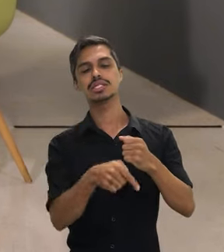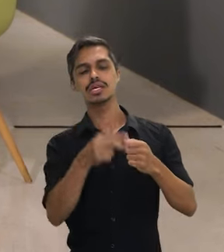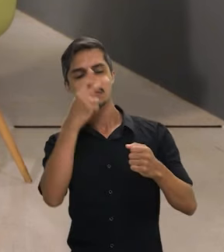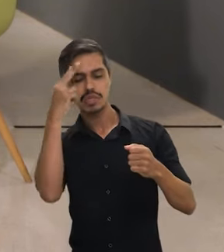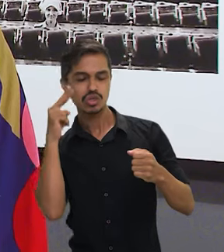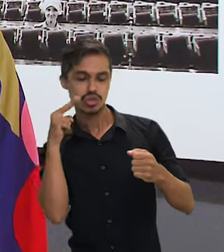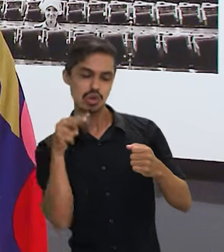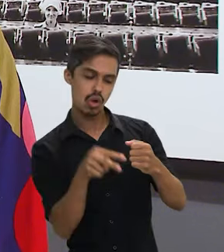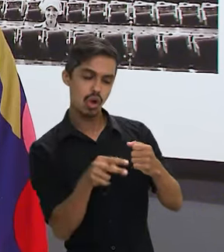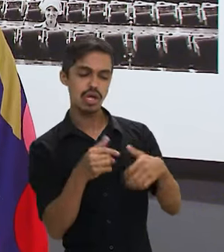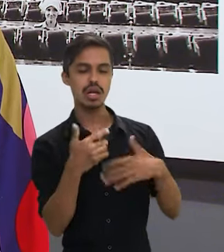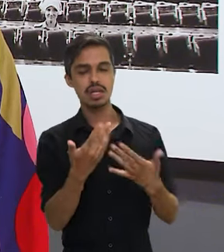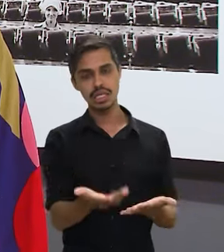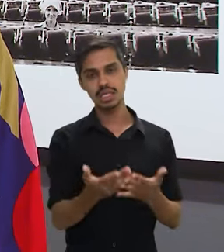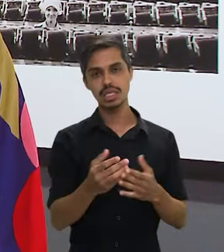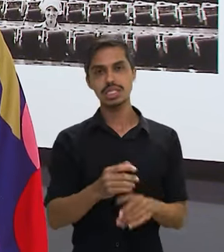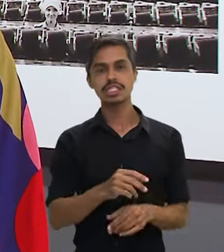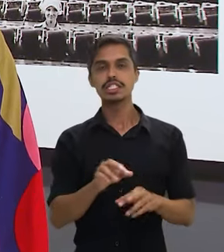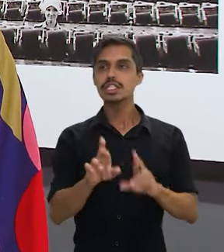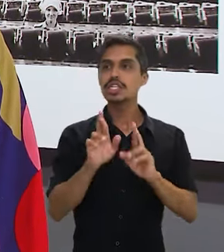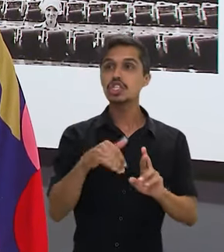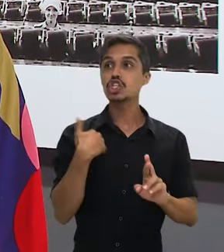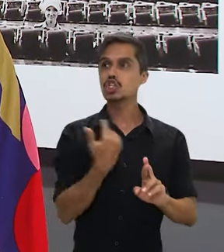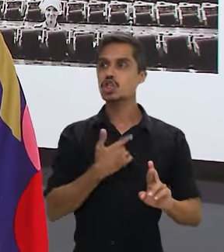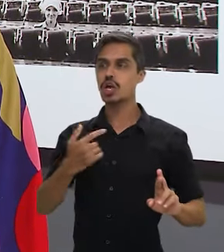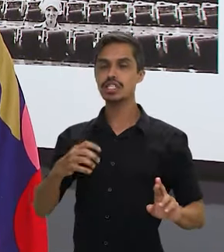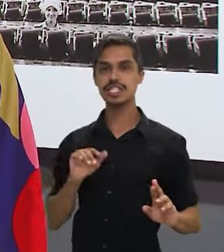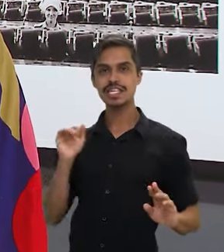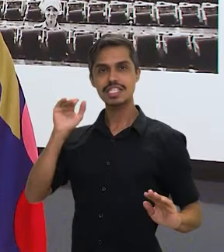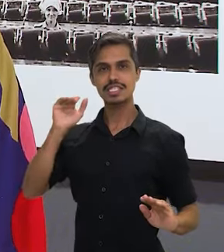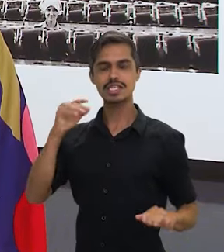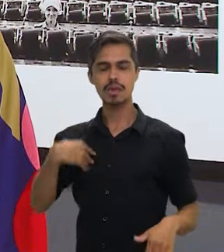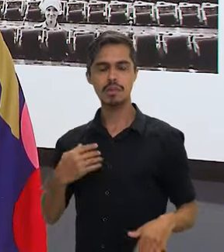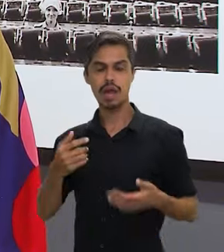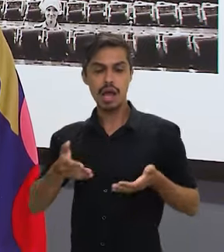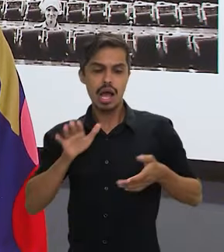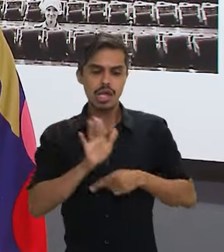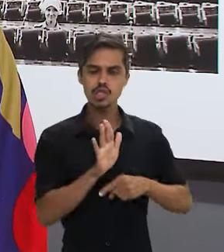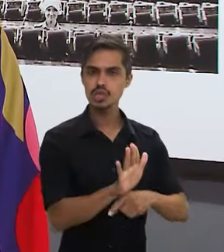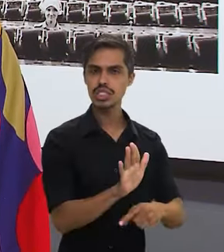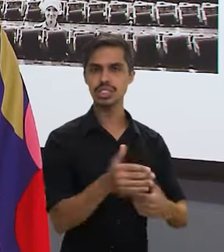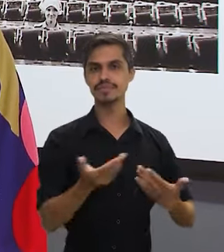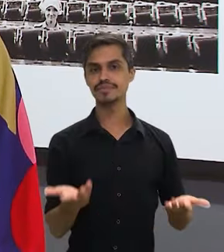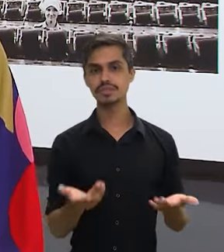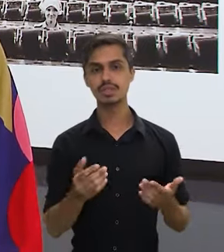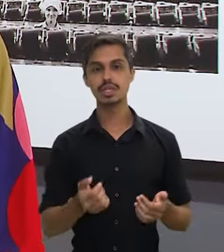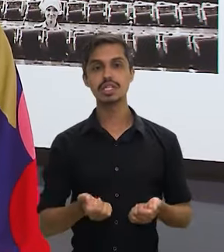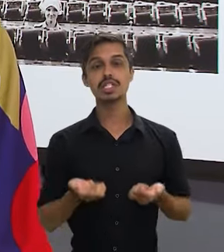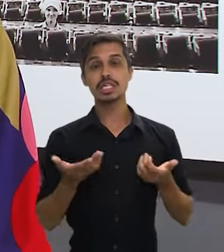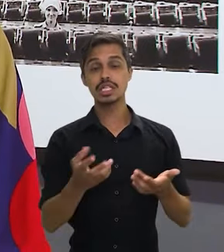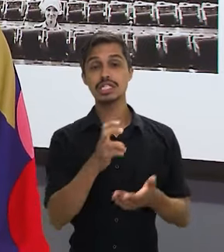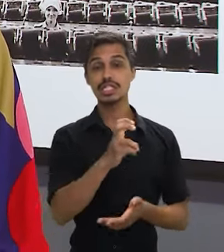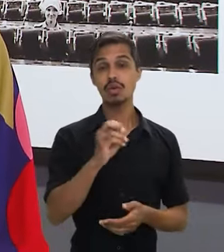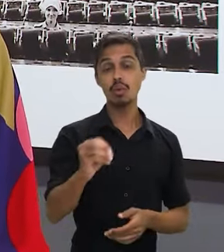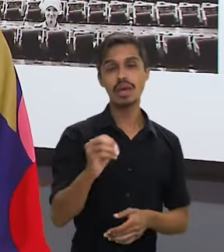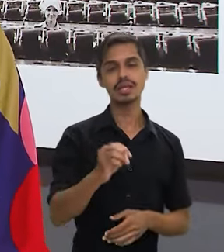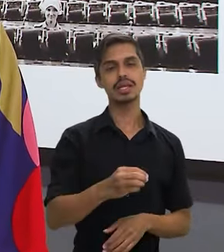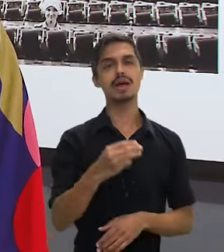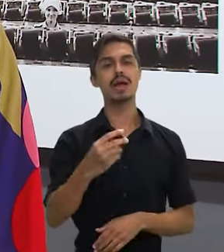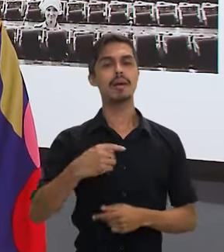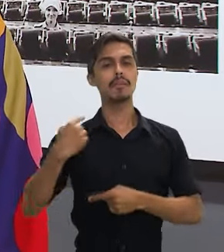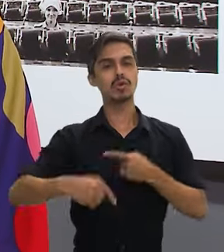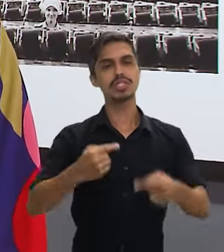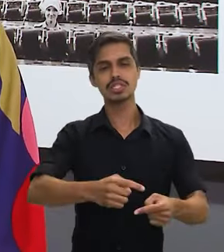esperando por nós para que a gente faça alguma coisa, e assim, isso é algo que eu me orgulho muito, além das nossas entregas, foram mais de 50 políticas